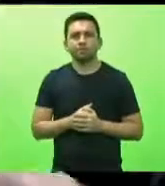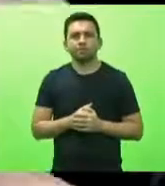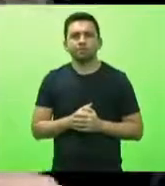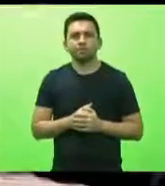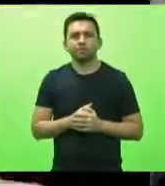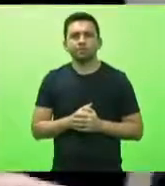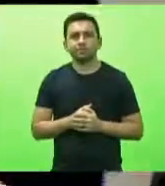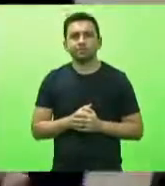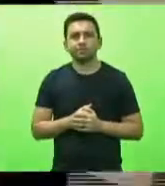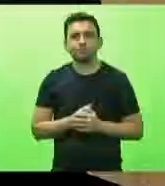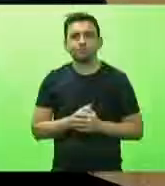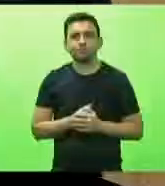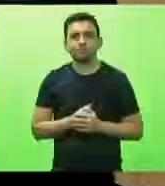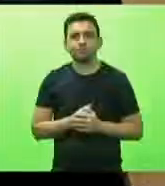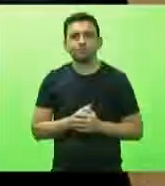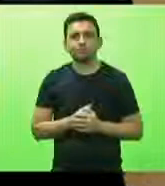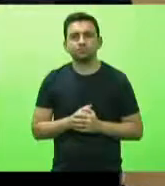é este.